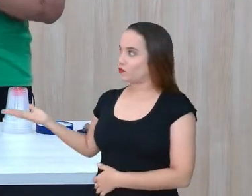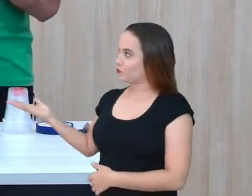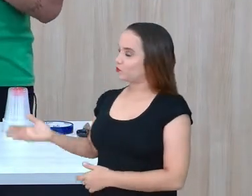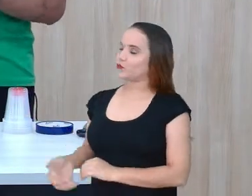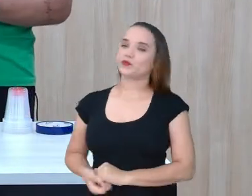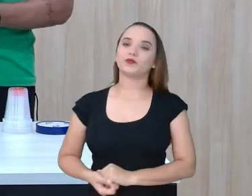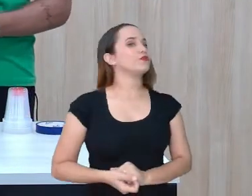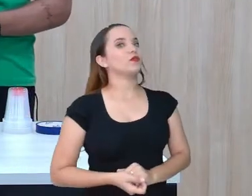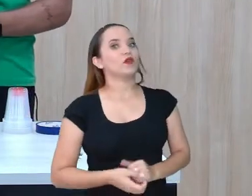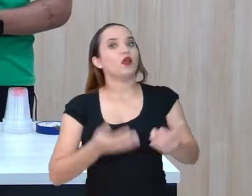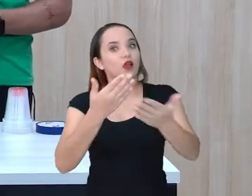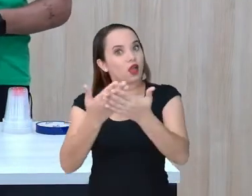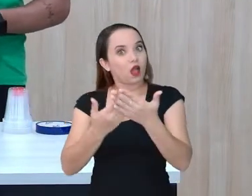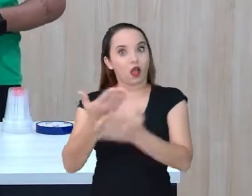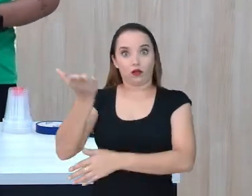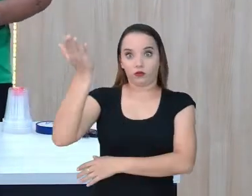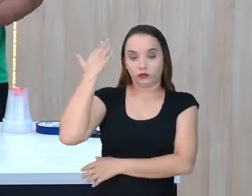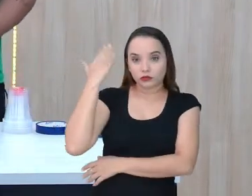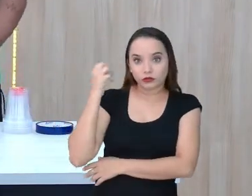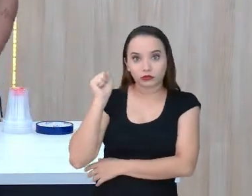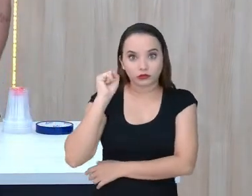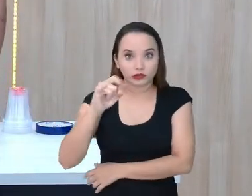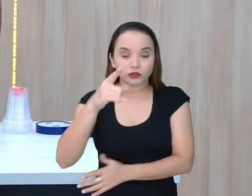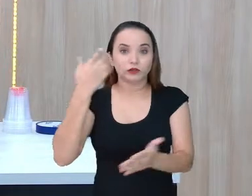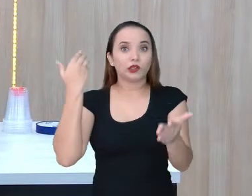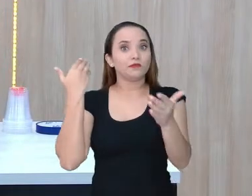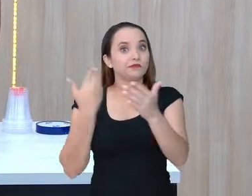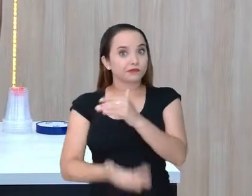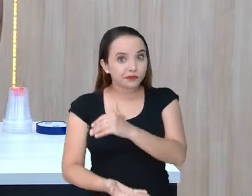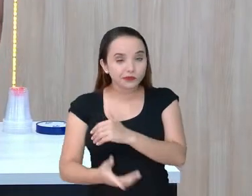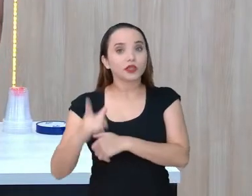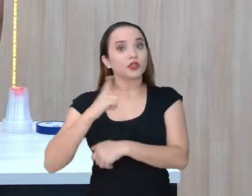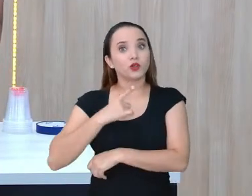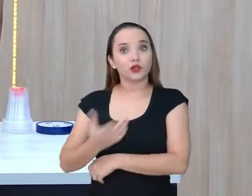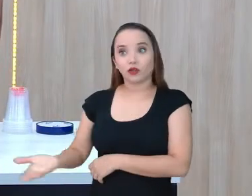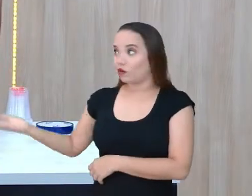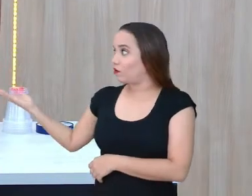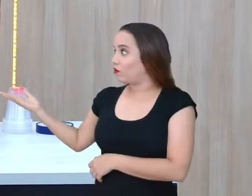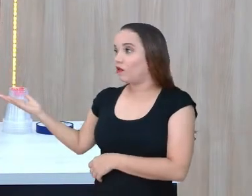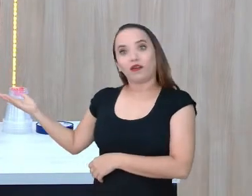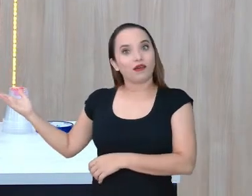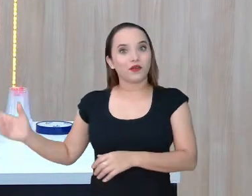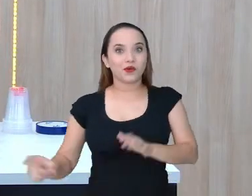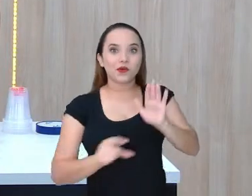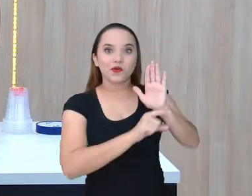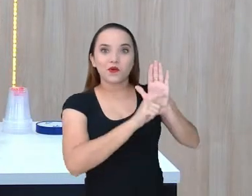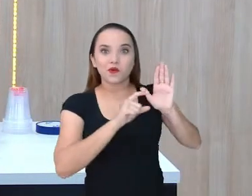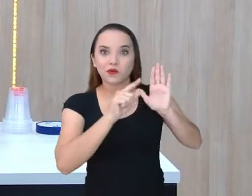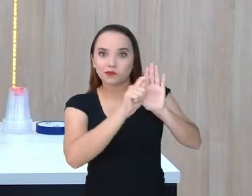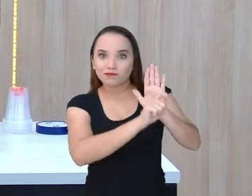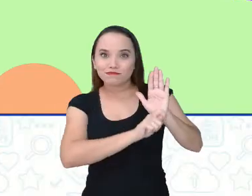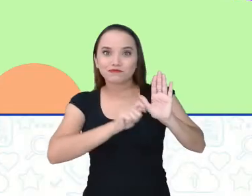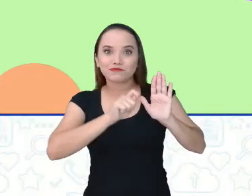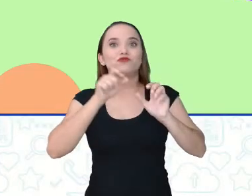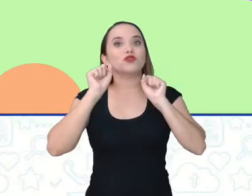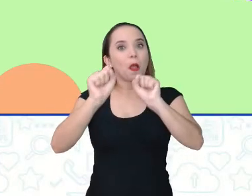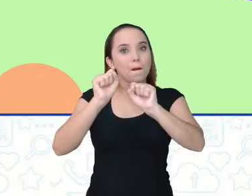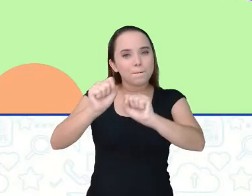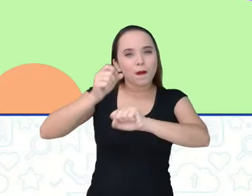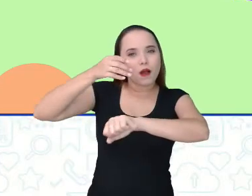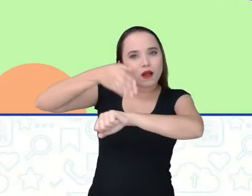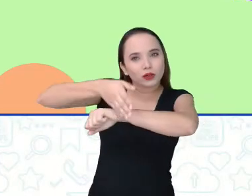se você não assistiu, não estava aqui com a gente, tem um QR Code aí na tela para vocês poderem acessar